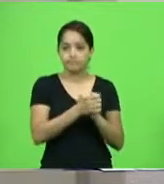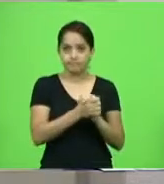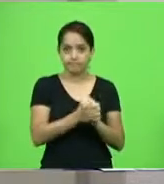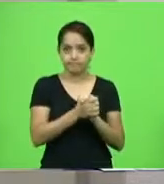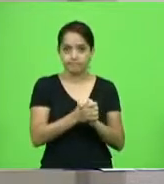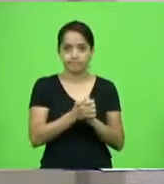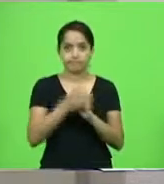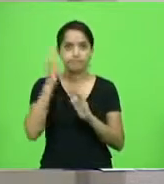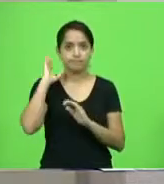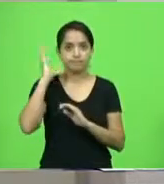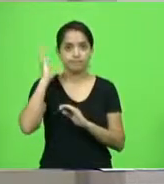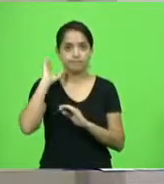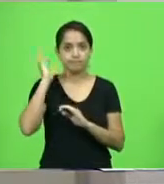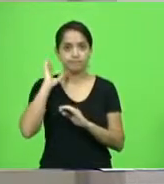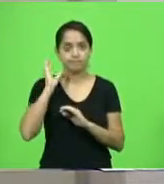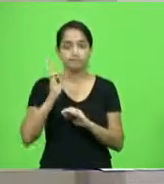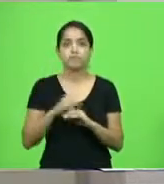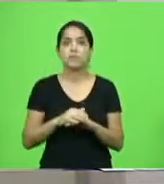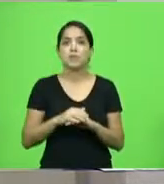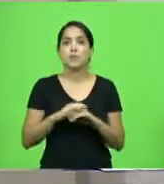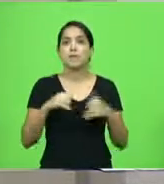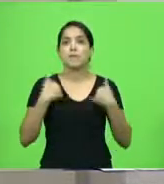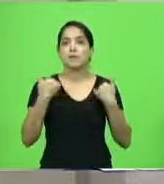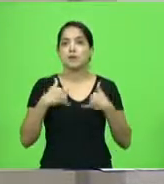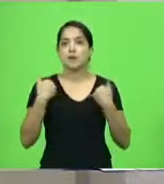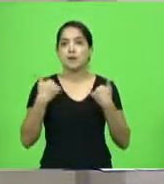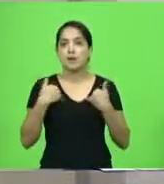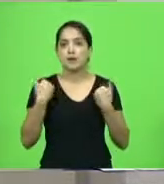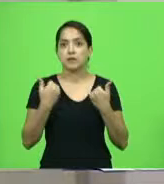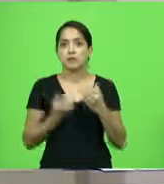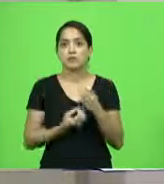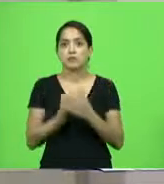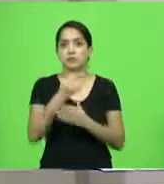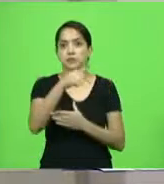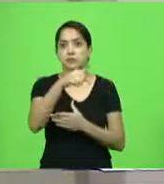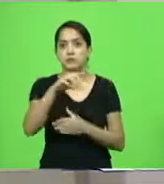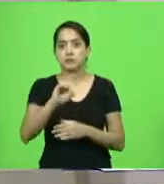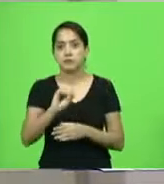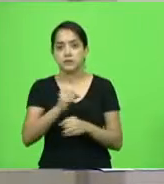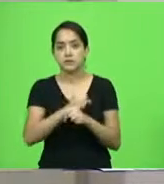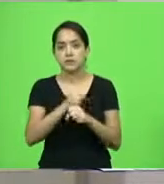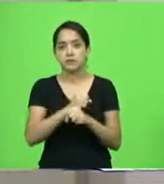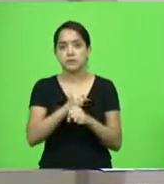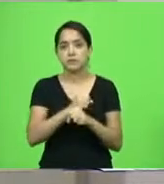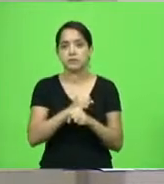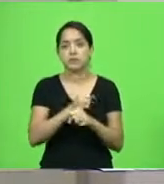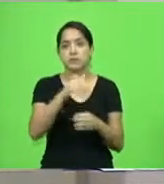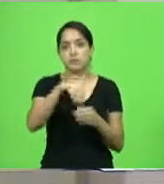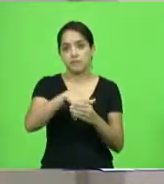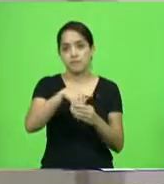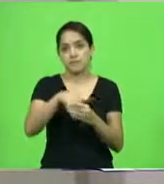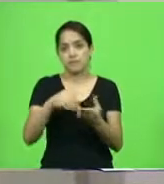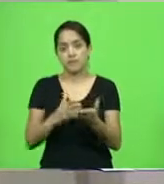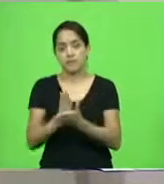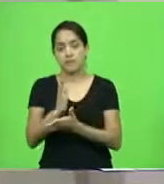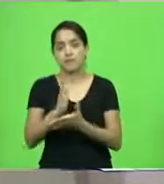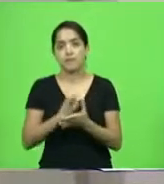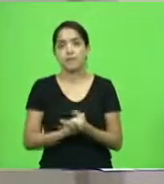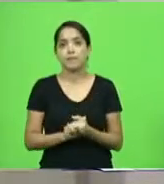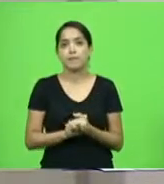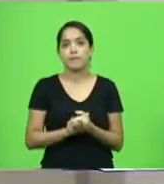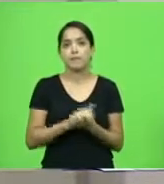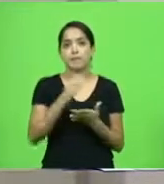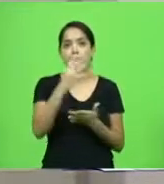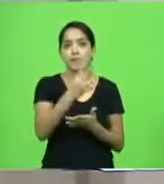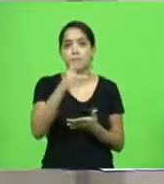Marconi pela passagem de seu aniversário de 70 anos. Em discussão, em votação, aprovado. Moção